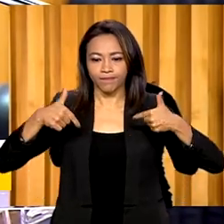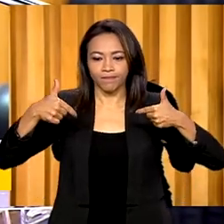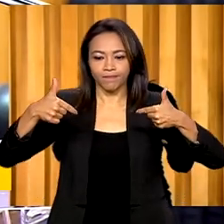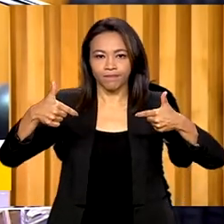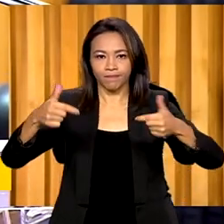desafios.